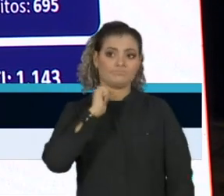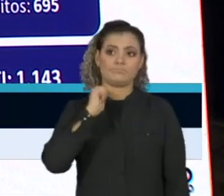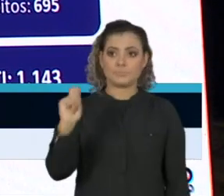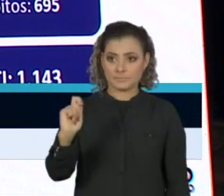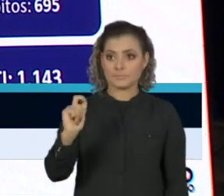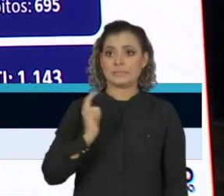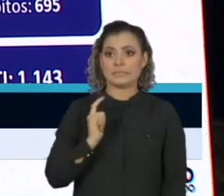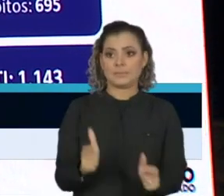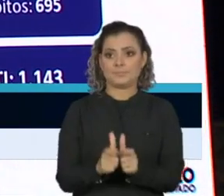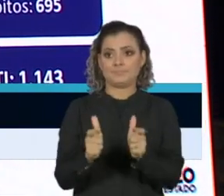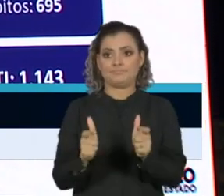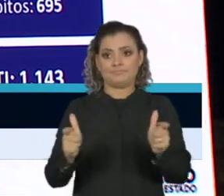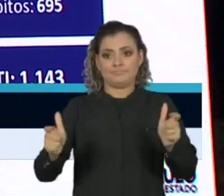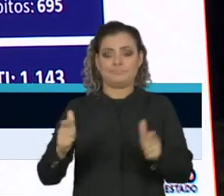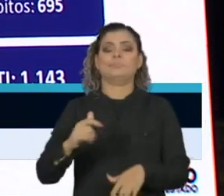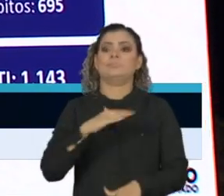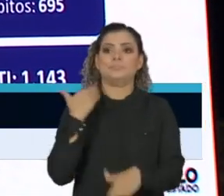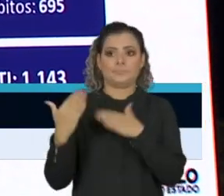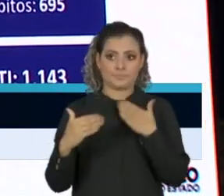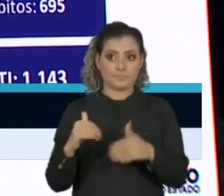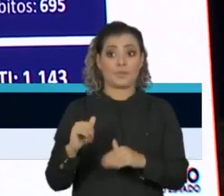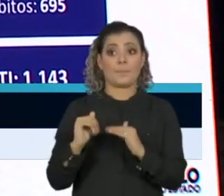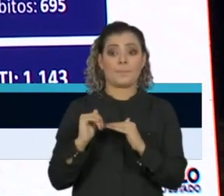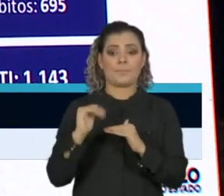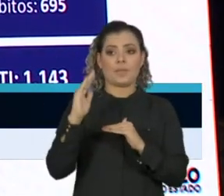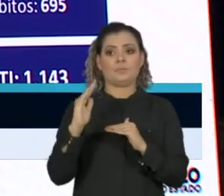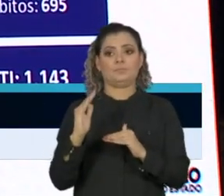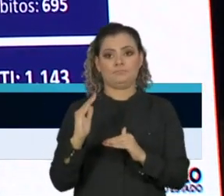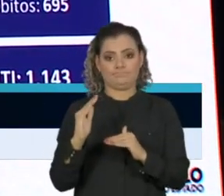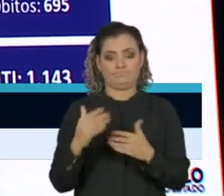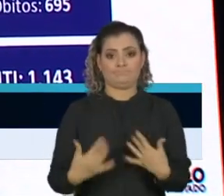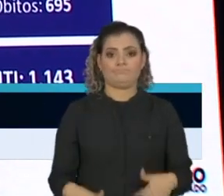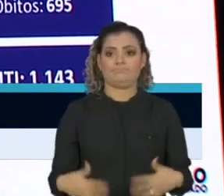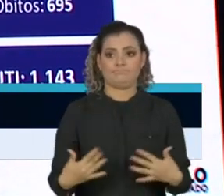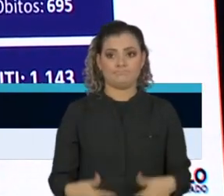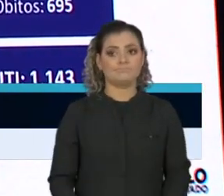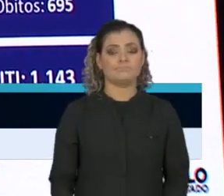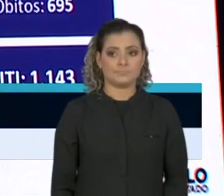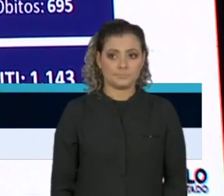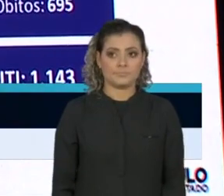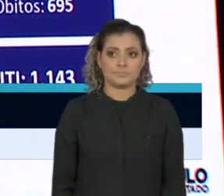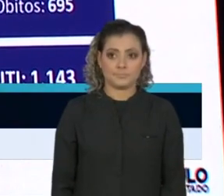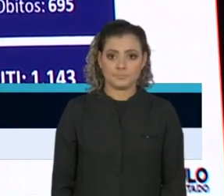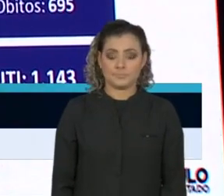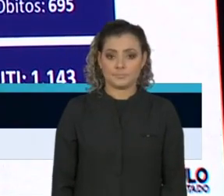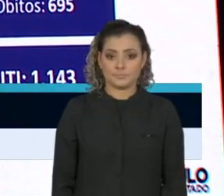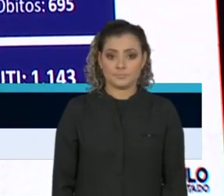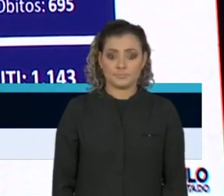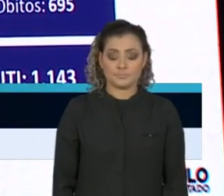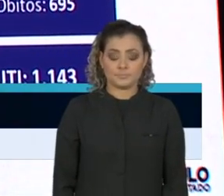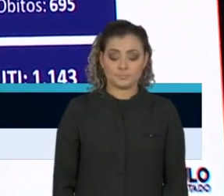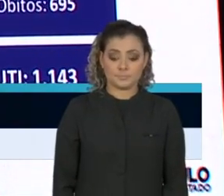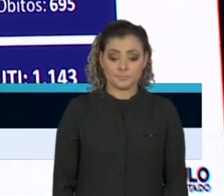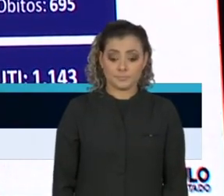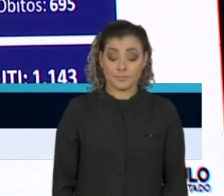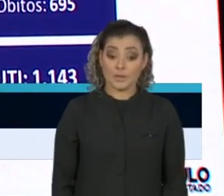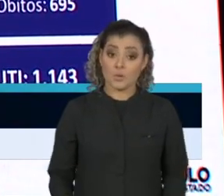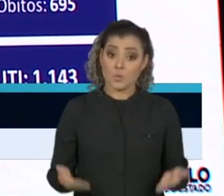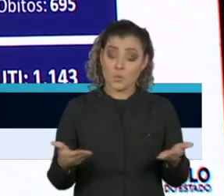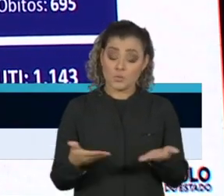que a gente tem um acréscimo de óbitos acima de um dígito. Temos internados hoje